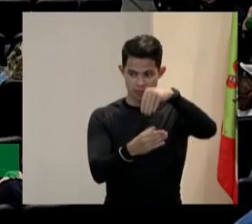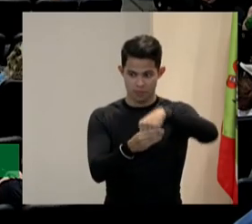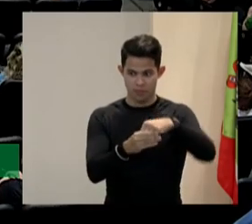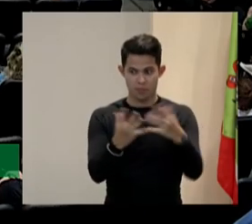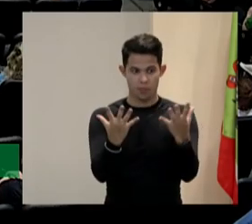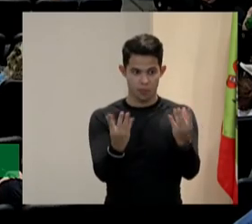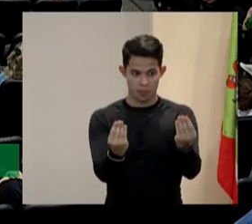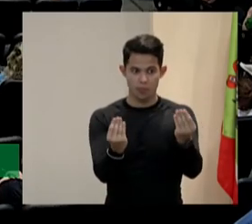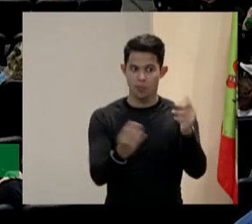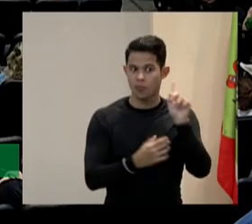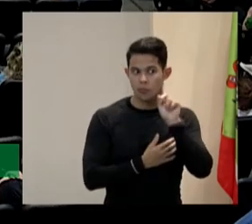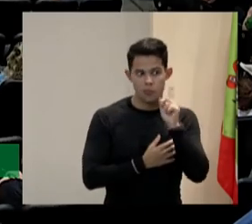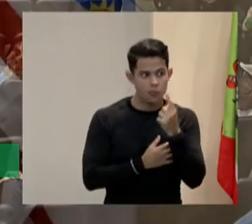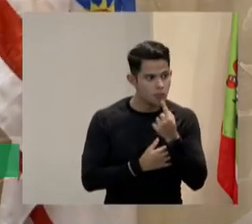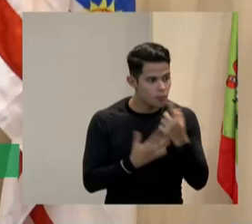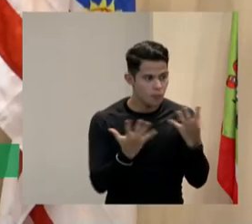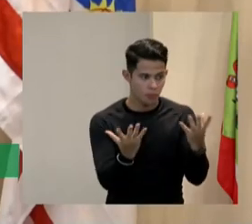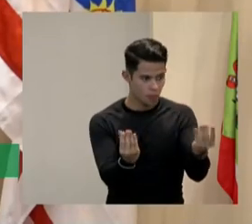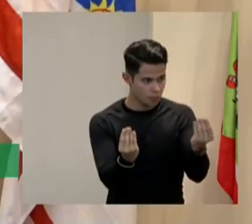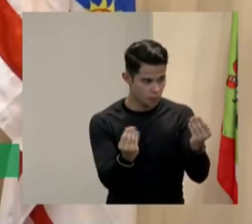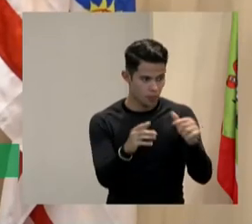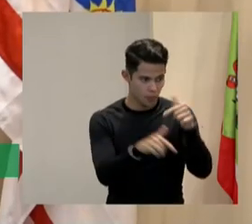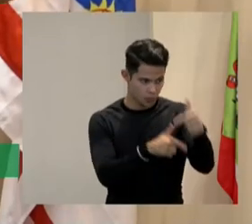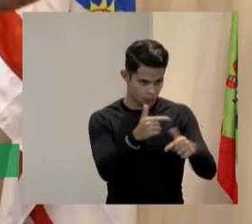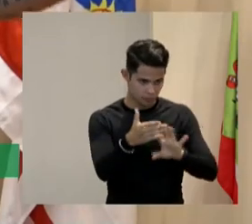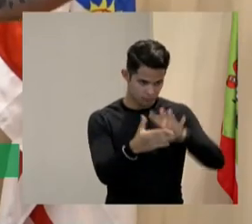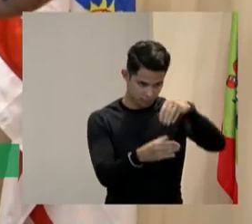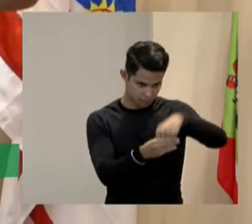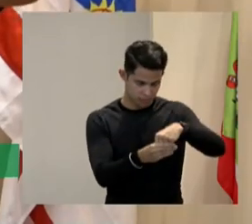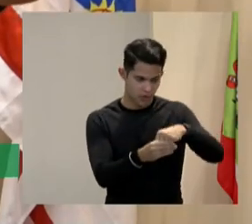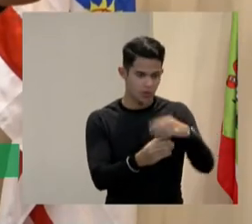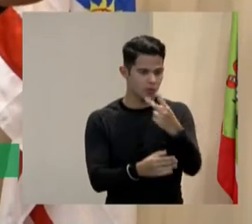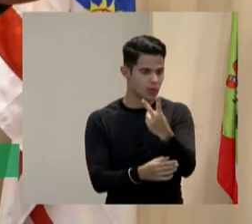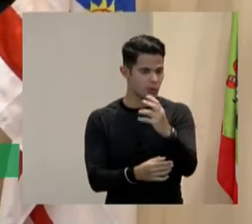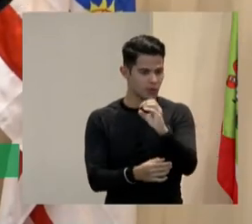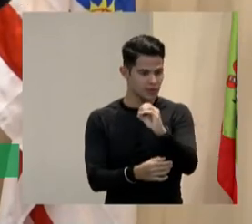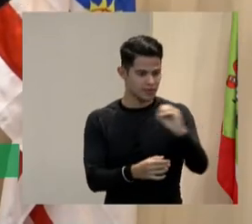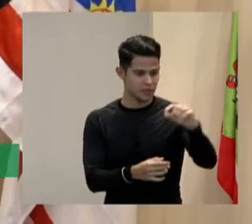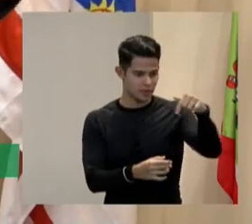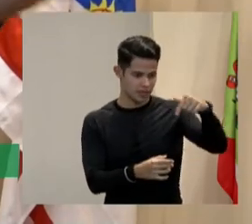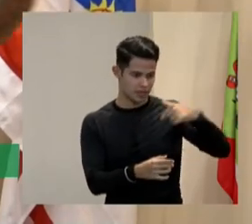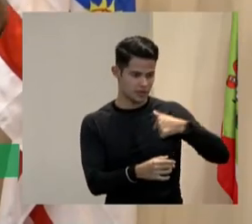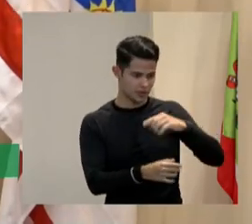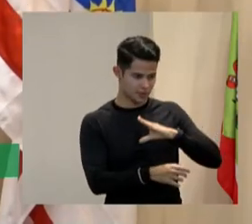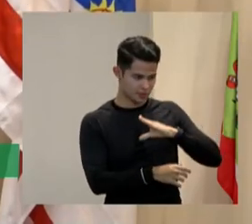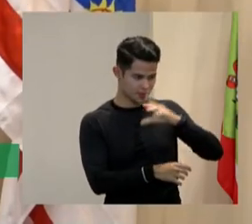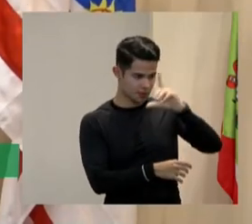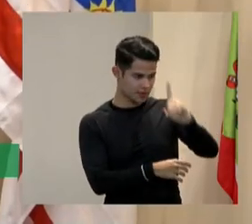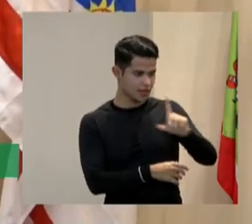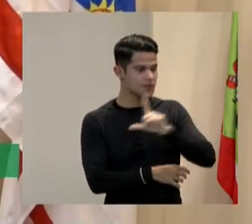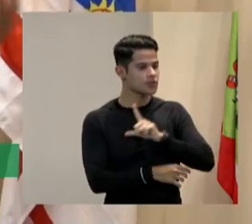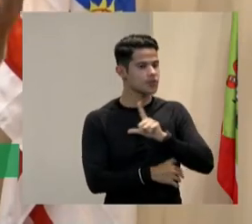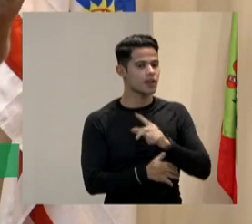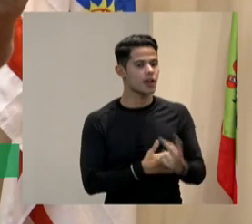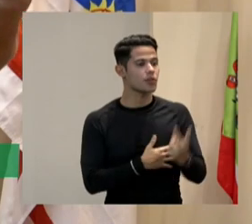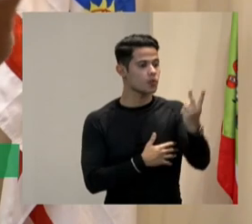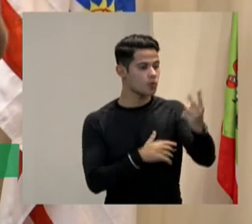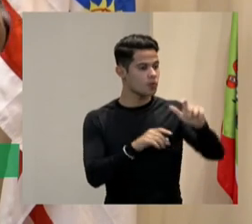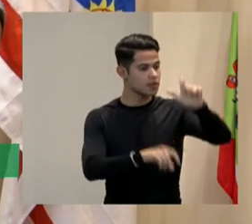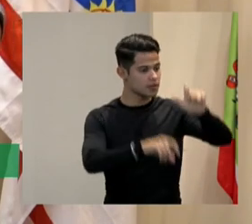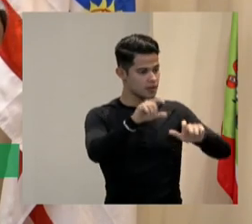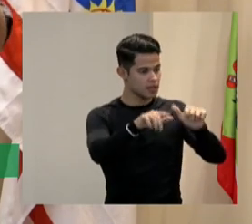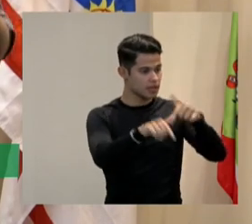muito grande mesmo eu já fui você vê em 2007 eu era coordenador e eu tinha duas pessoas que